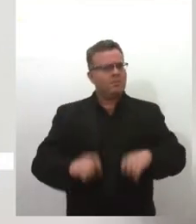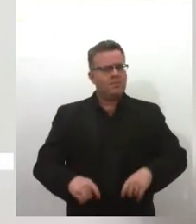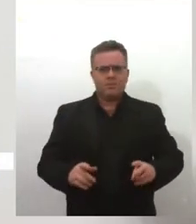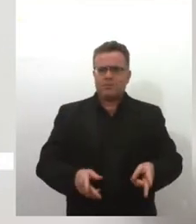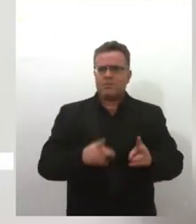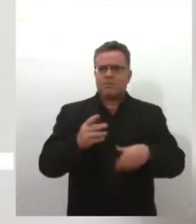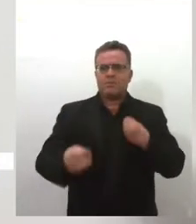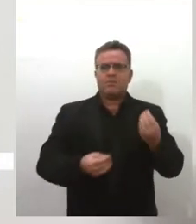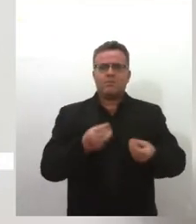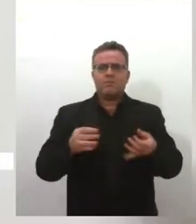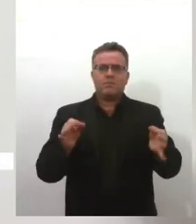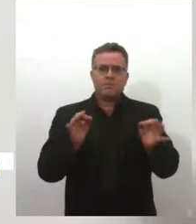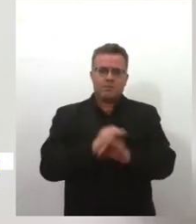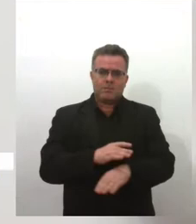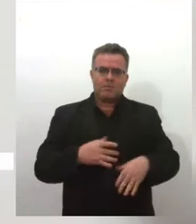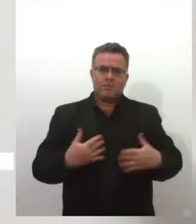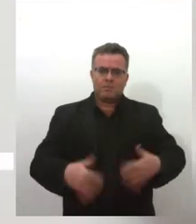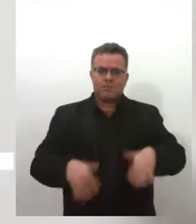que são elementos radioativos.